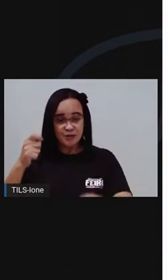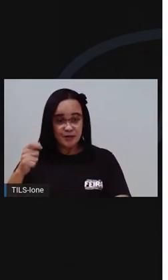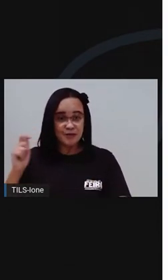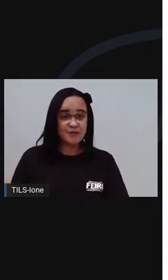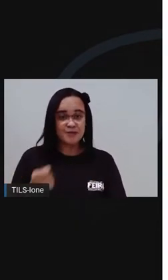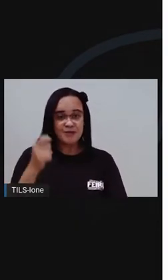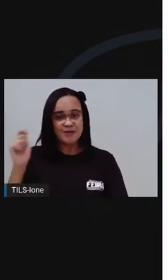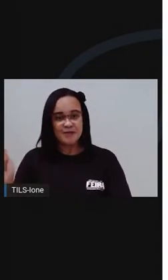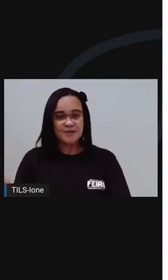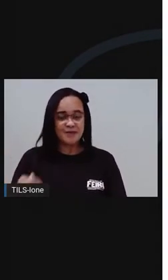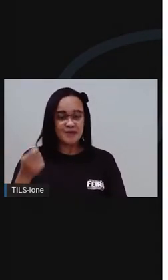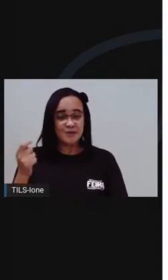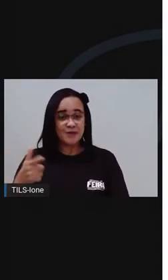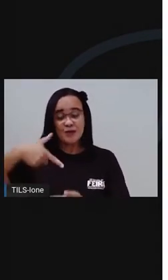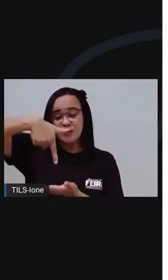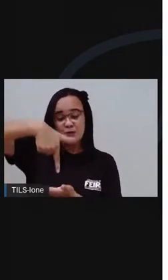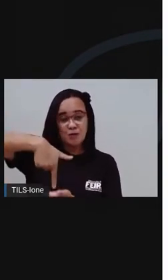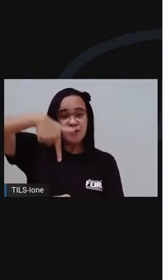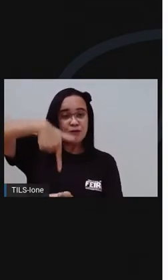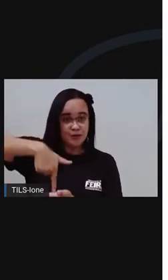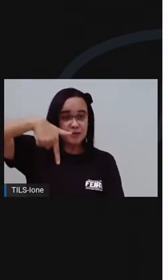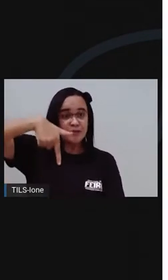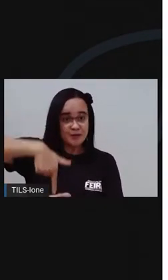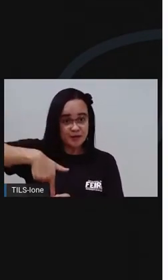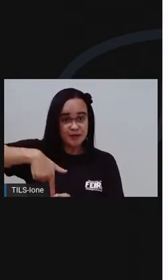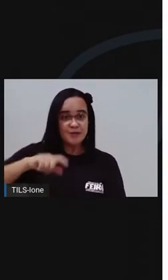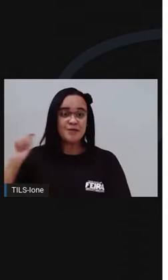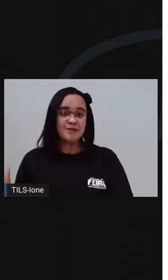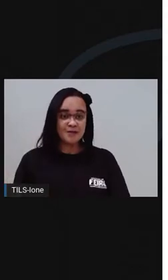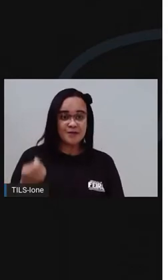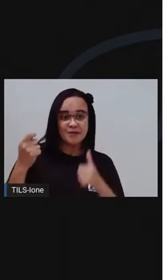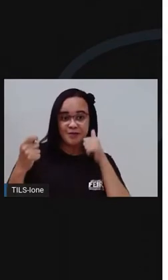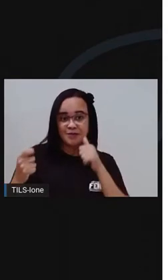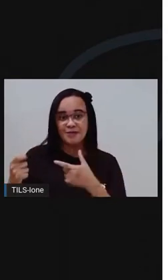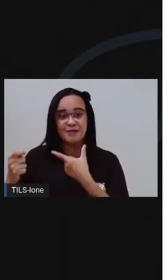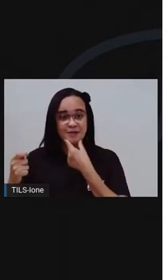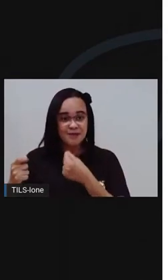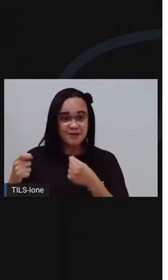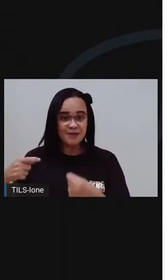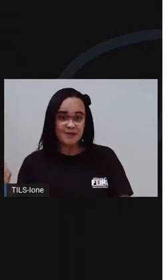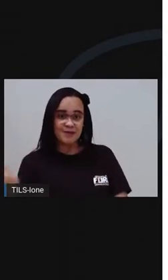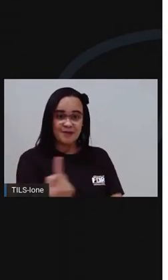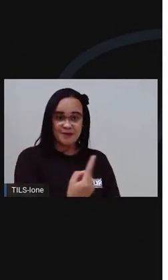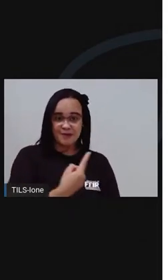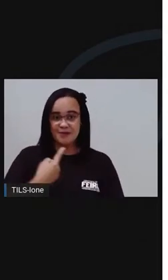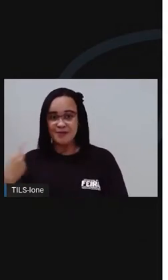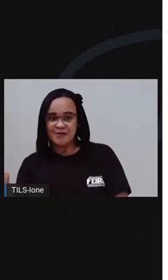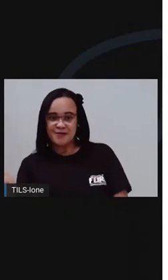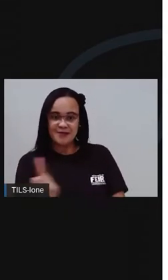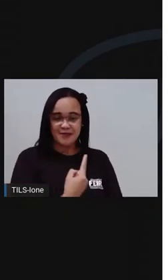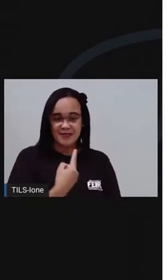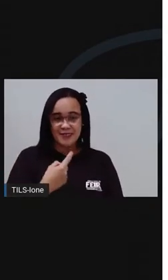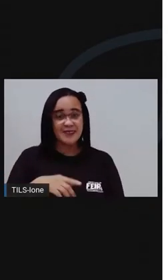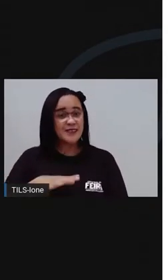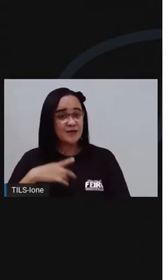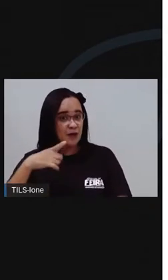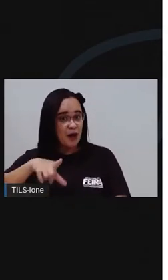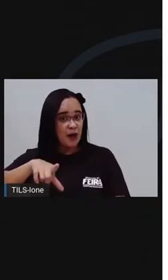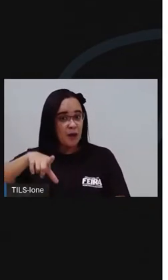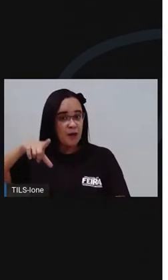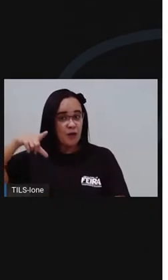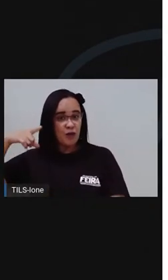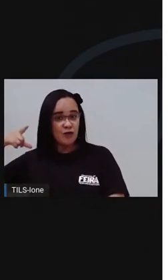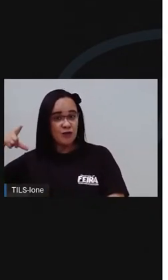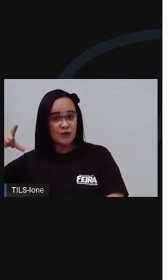chão, senhoras e senhores, esconde um pé só, senhoras e senhores, senhoras dame a rodadinha, e